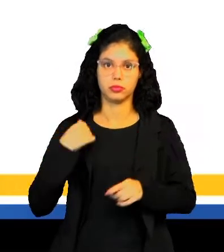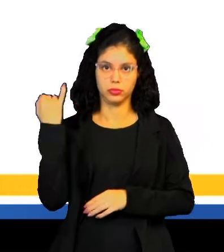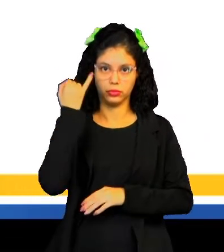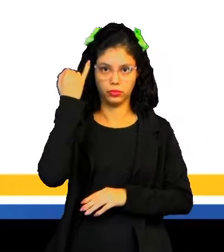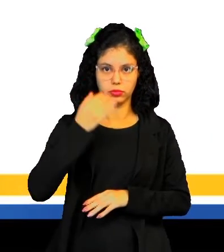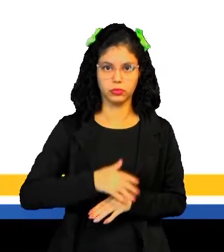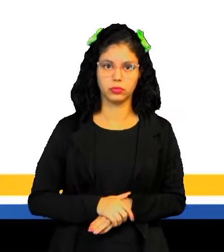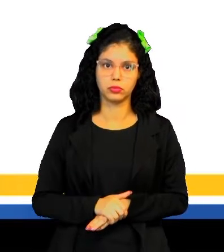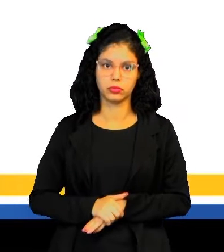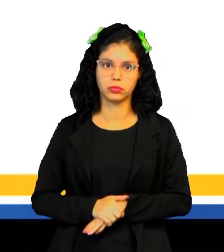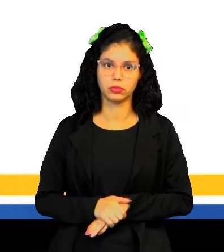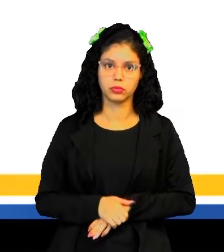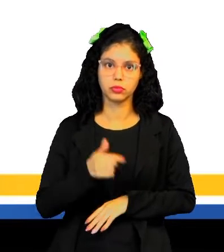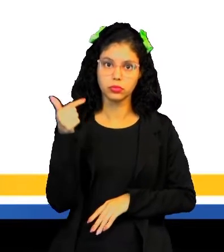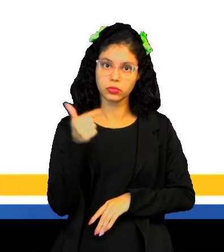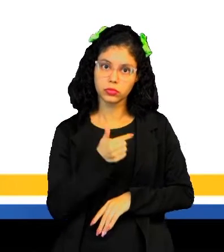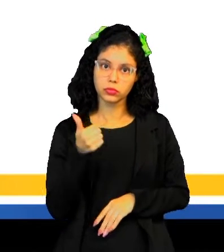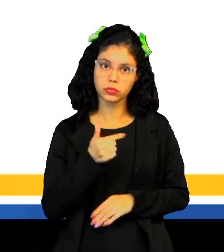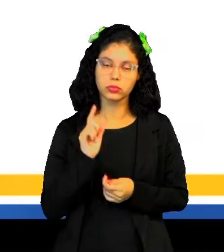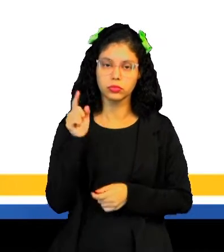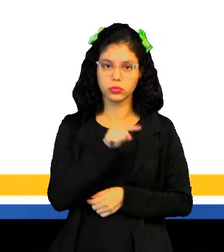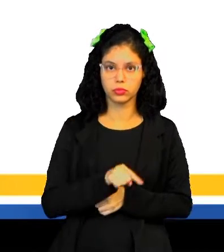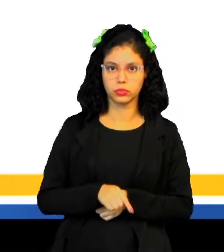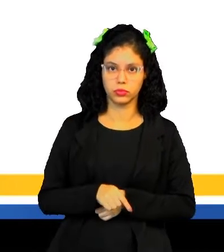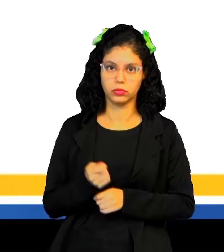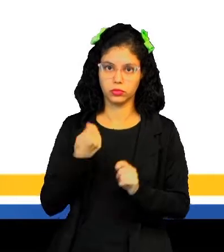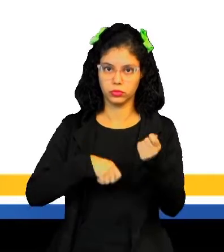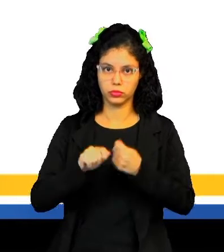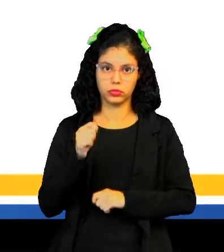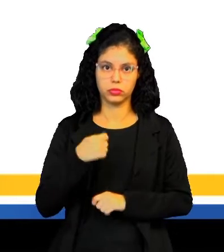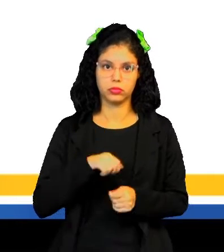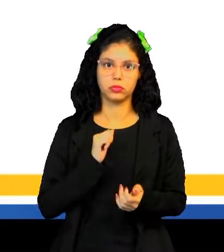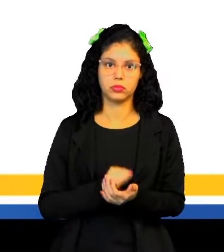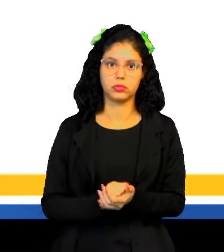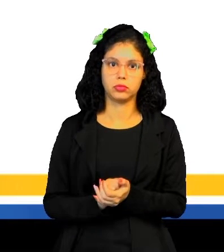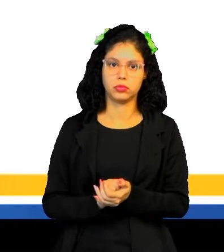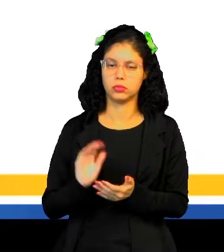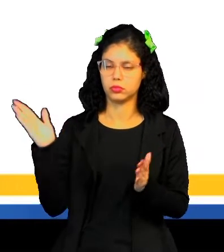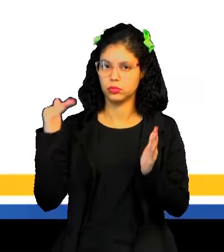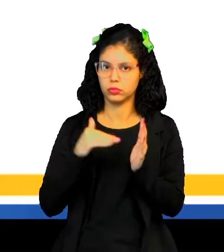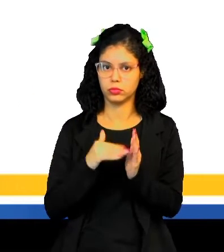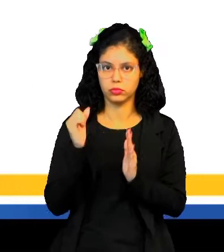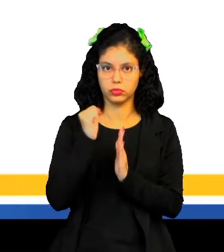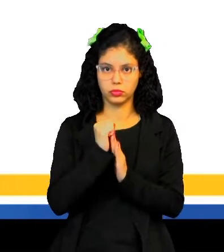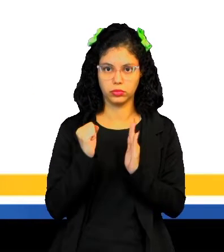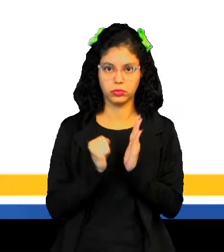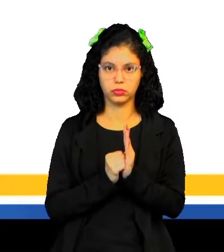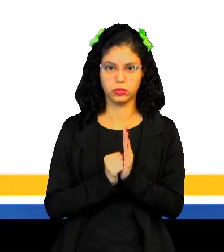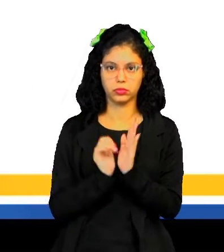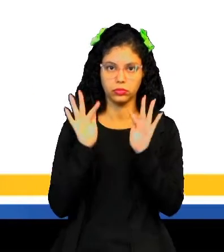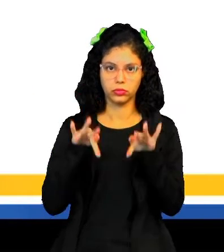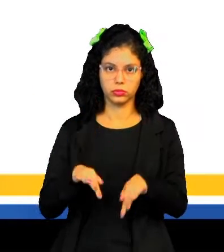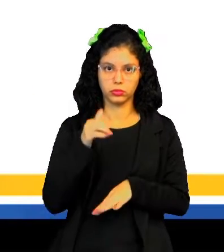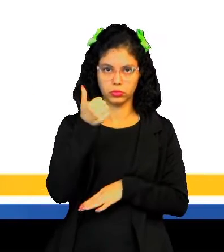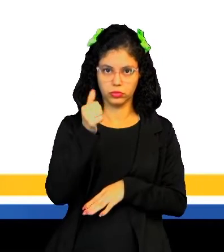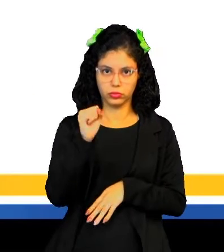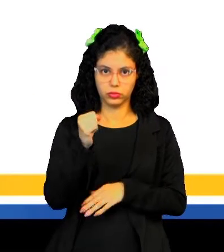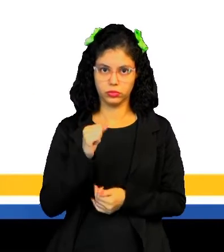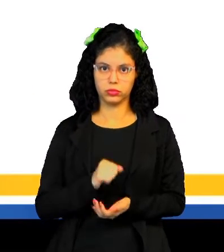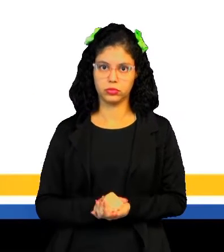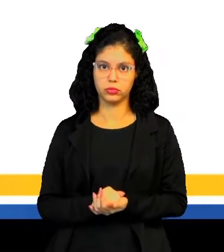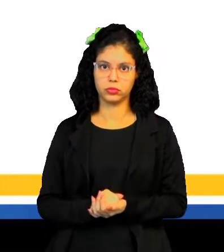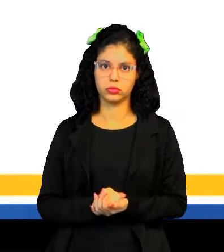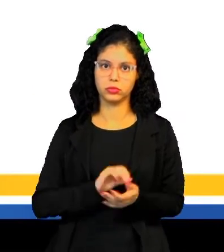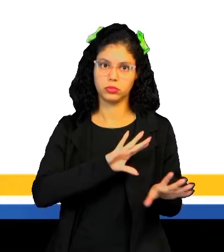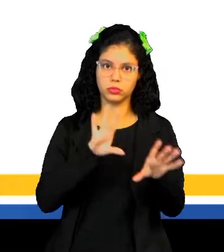importantes. O segundo ciclo econômico foi o da cana-de-açúcar e ele dura até o final do século XVIII. Entre os